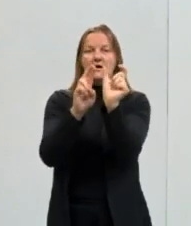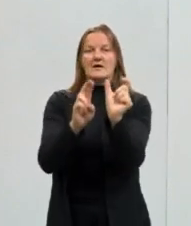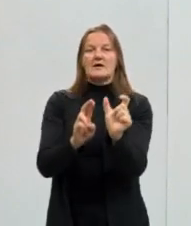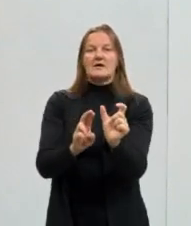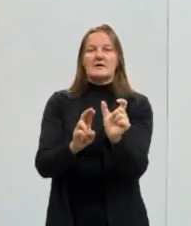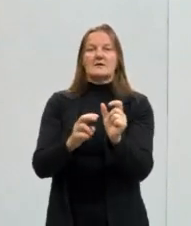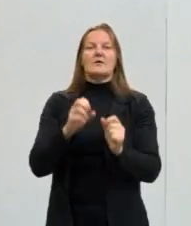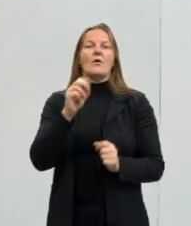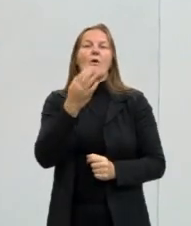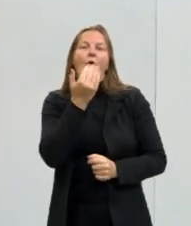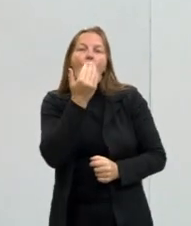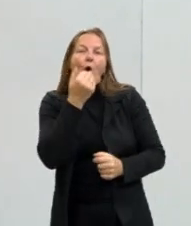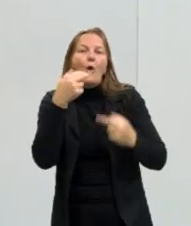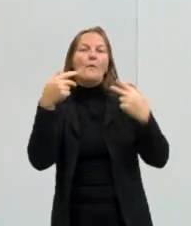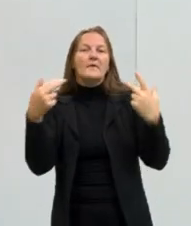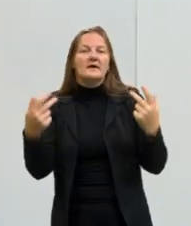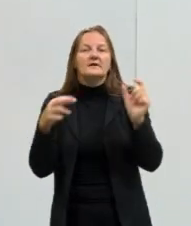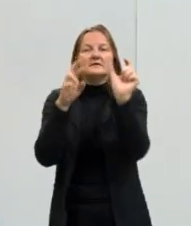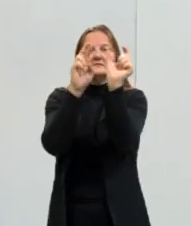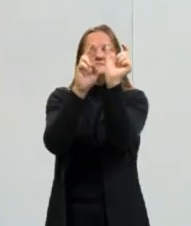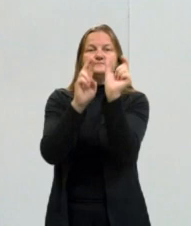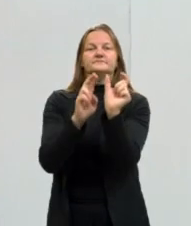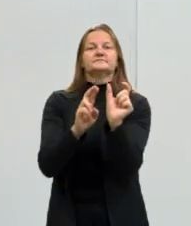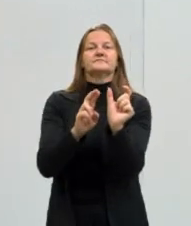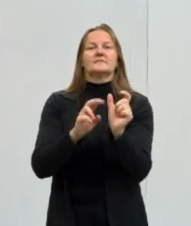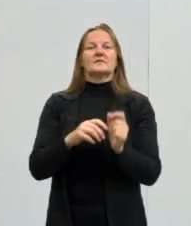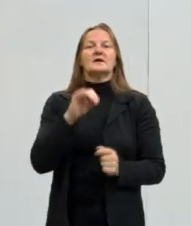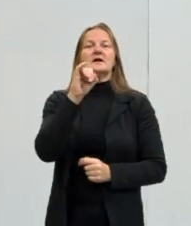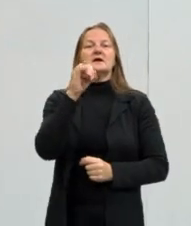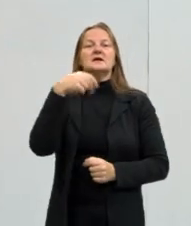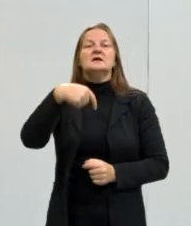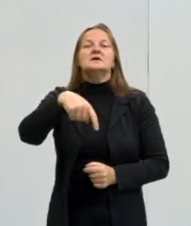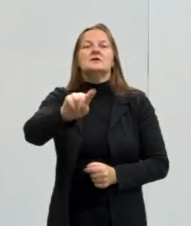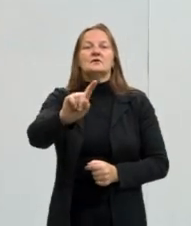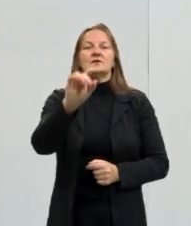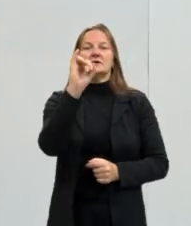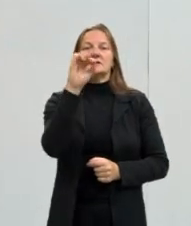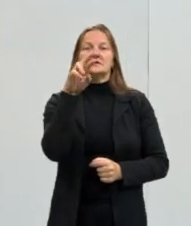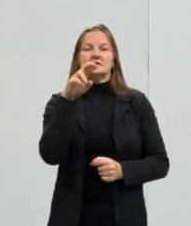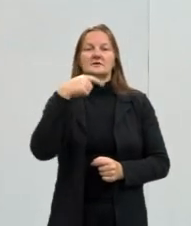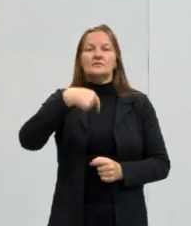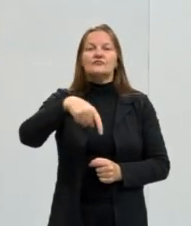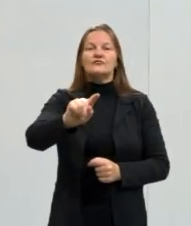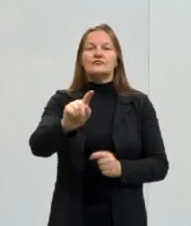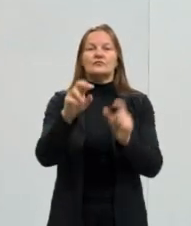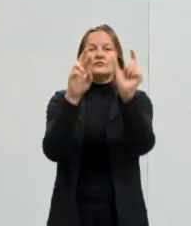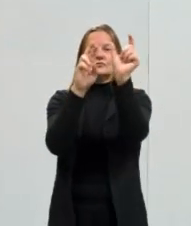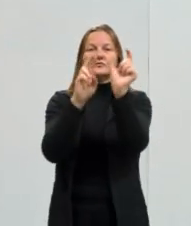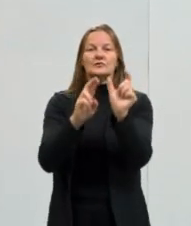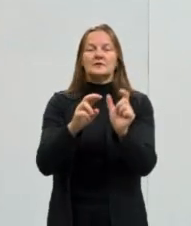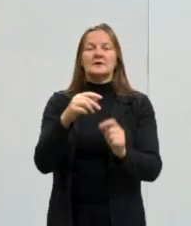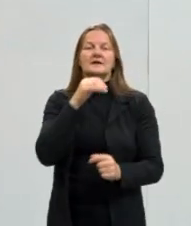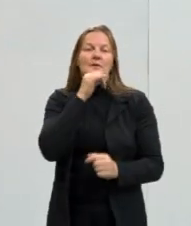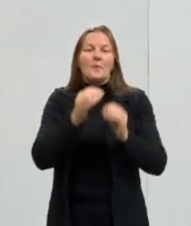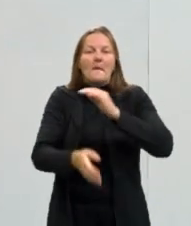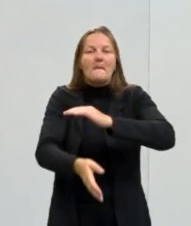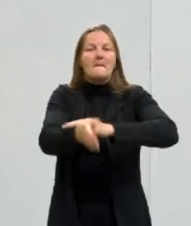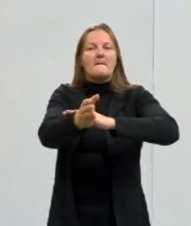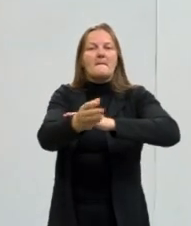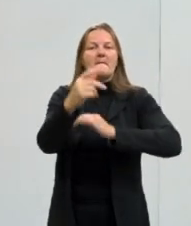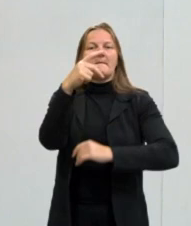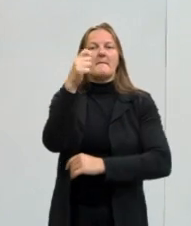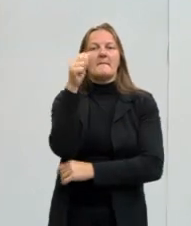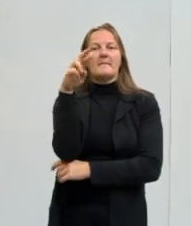ou ir. O verbo partir, por exemplo.